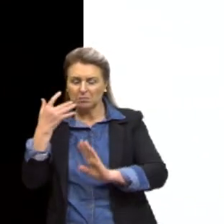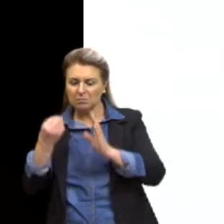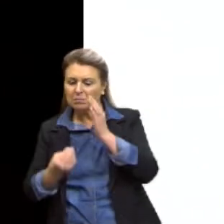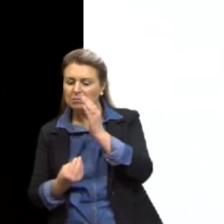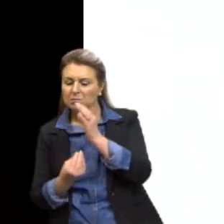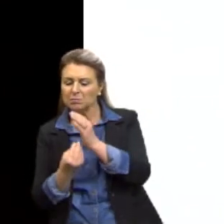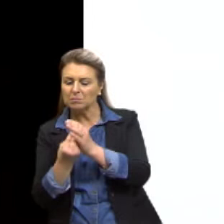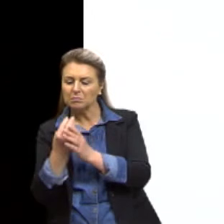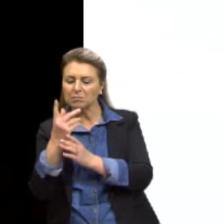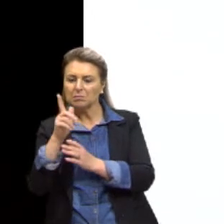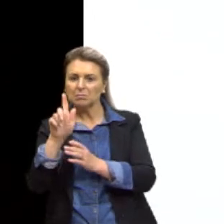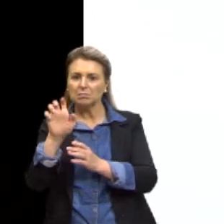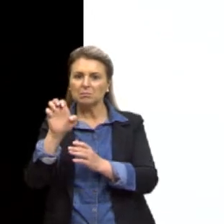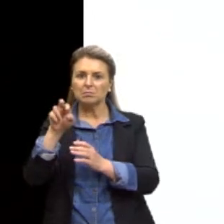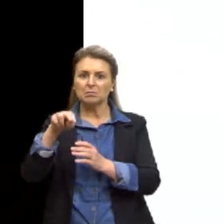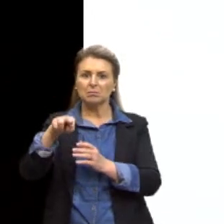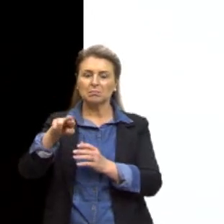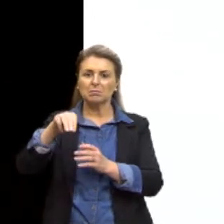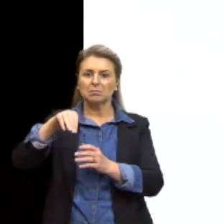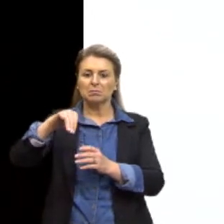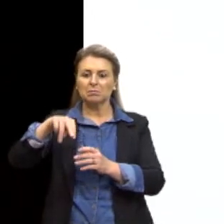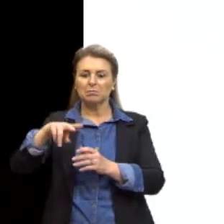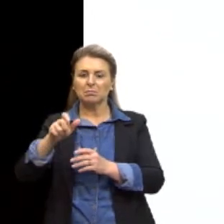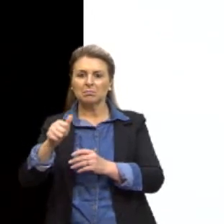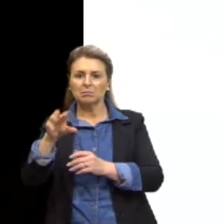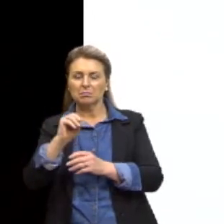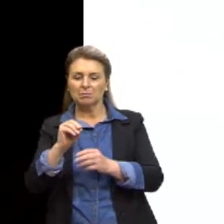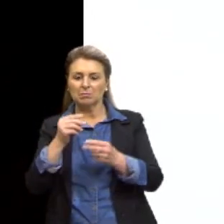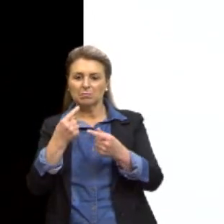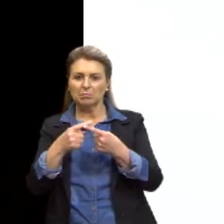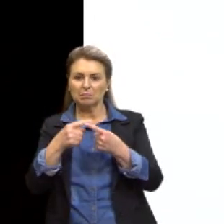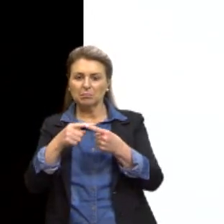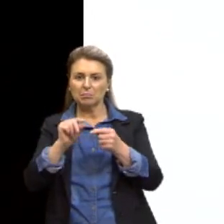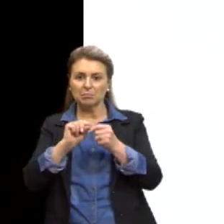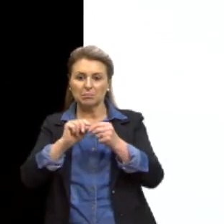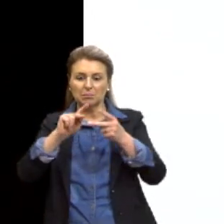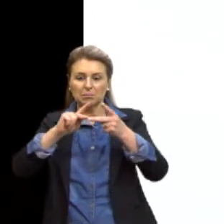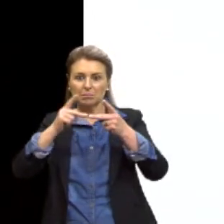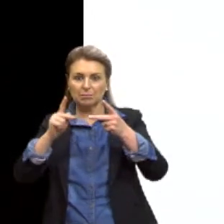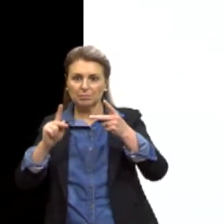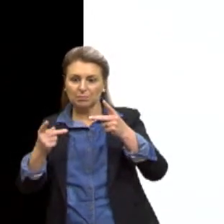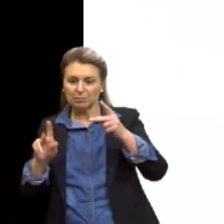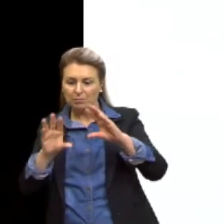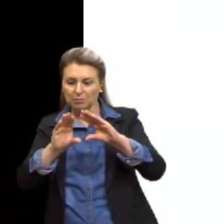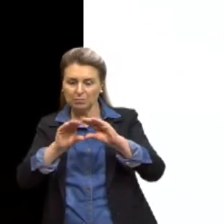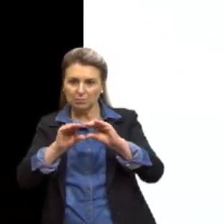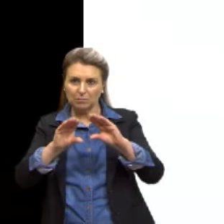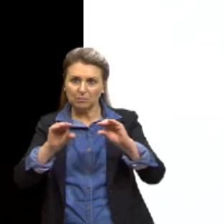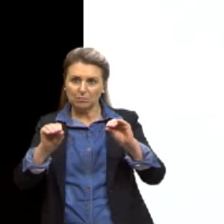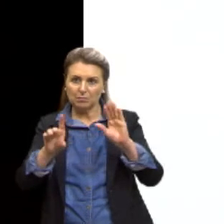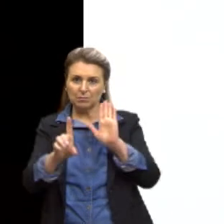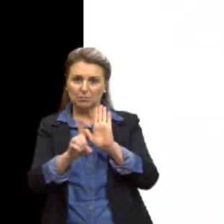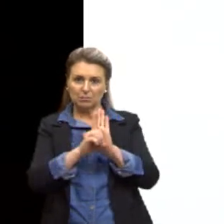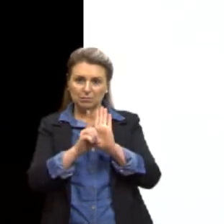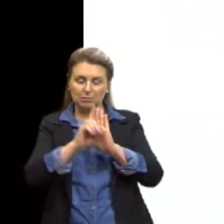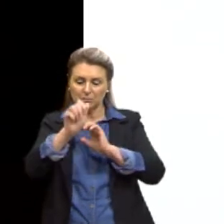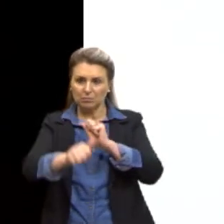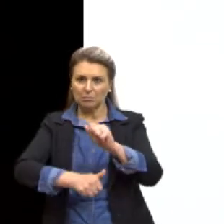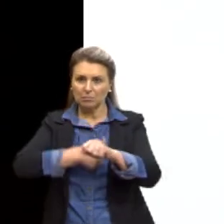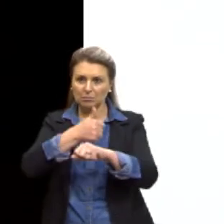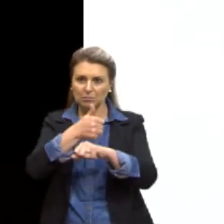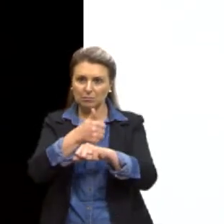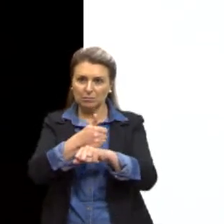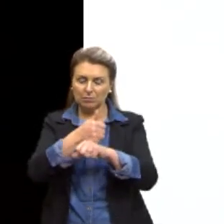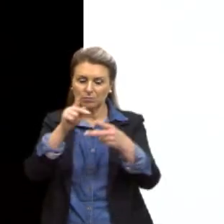sementes pela falta da proteína que o leva a amolecer. Letra D, substituído